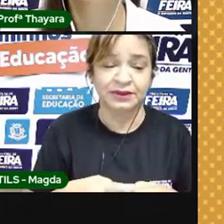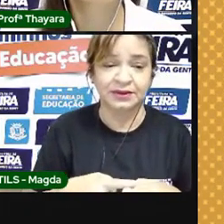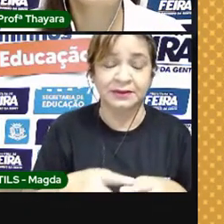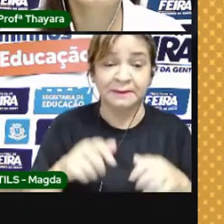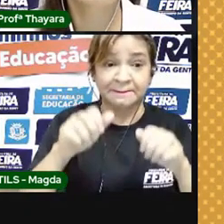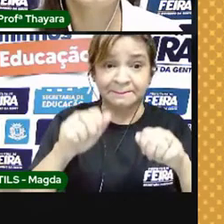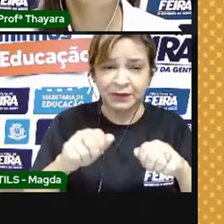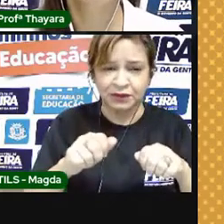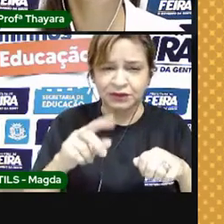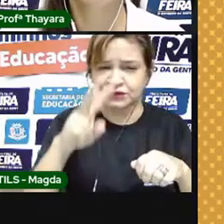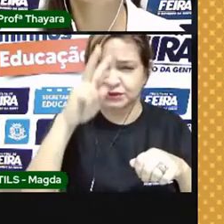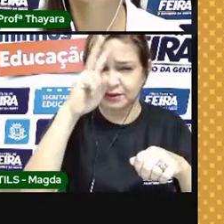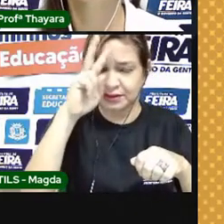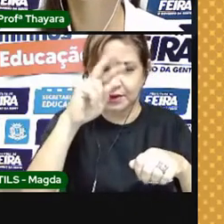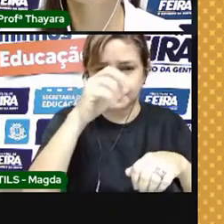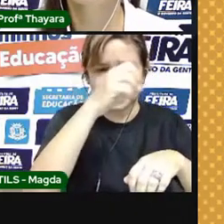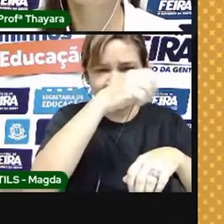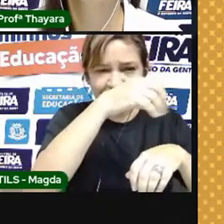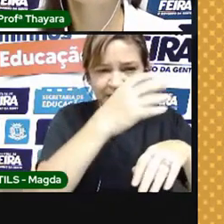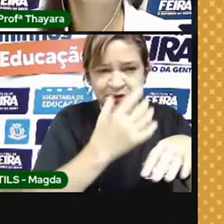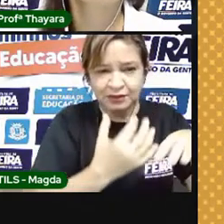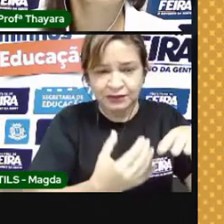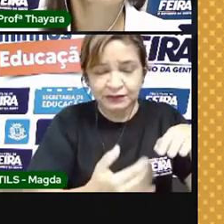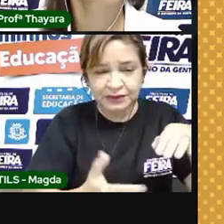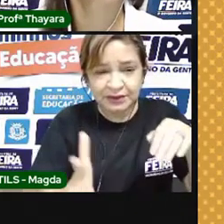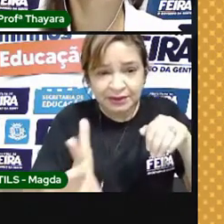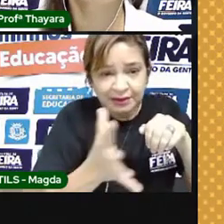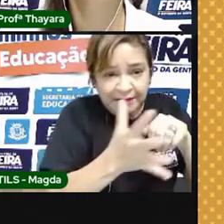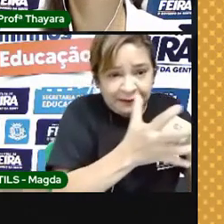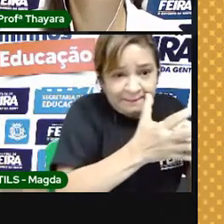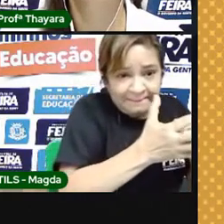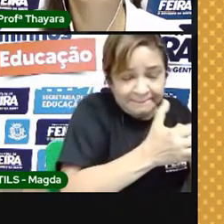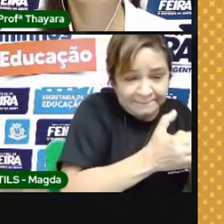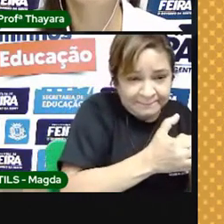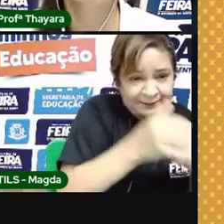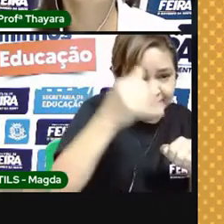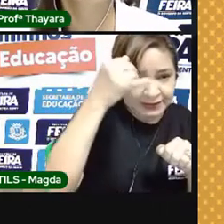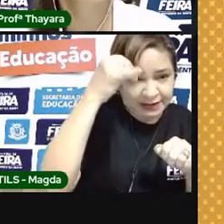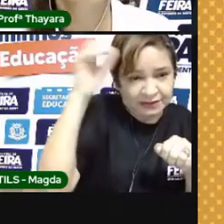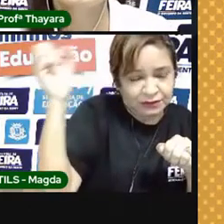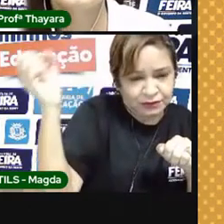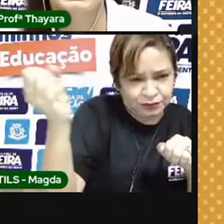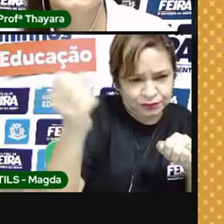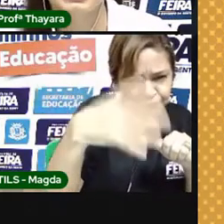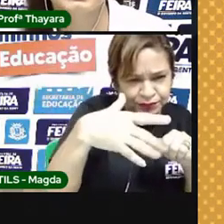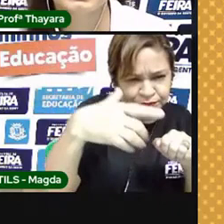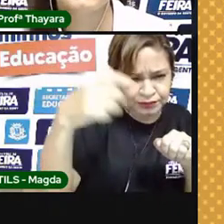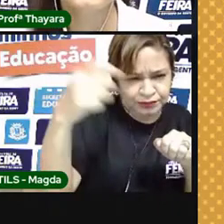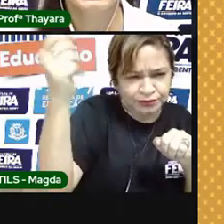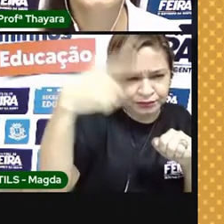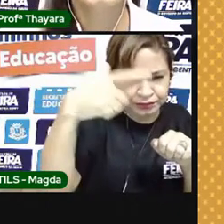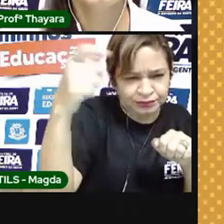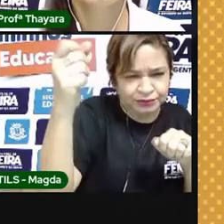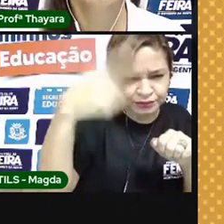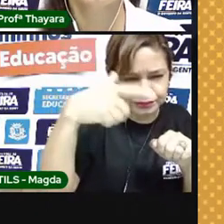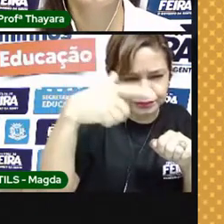É um filtro natural que vai proteger o nosso planeta dos raios ultravioleta que são nocivos para a gente.